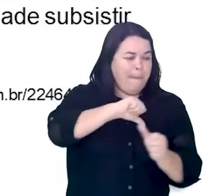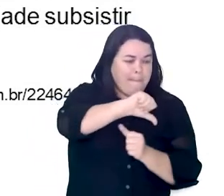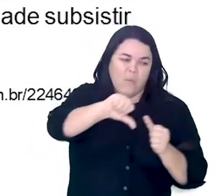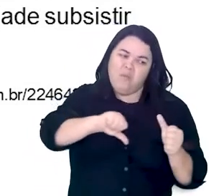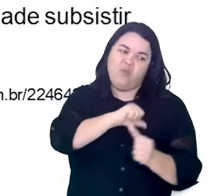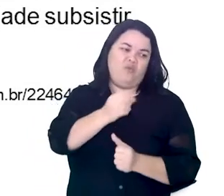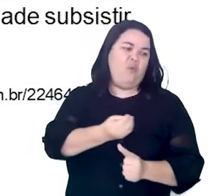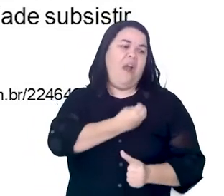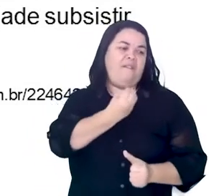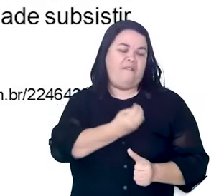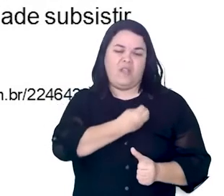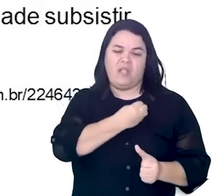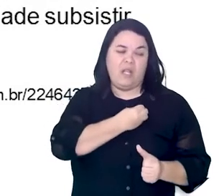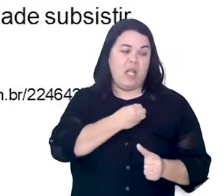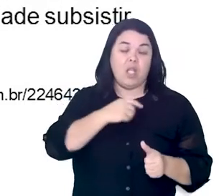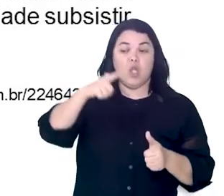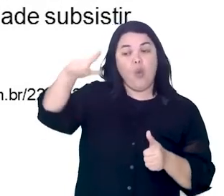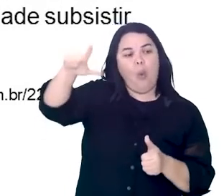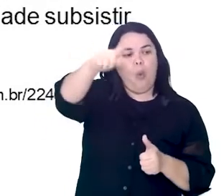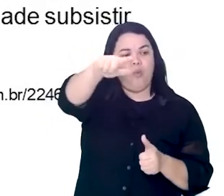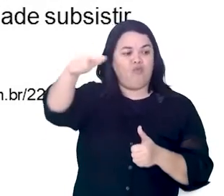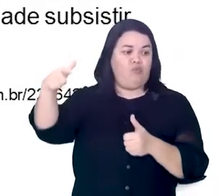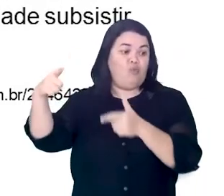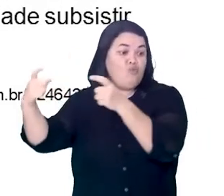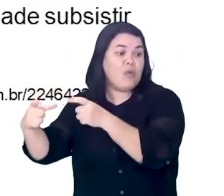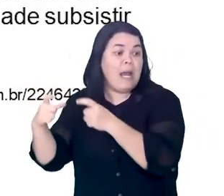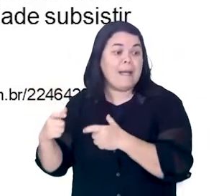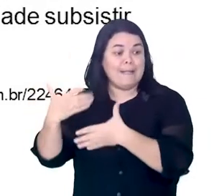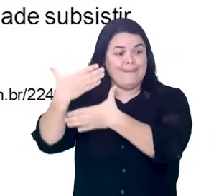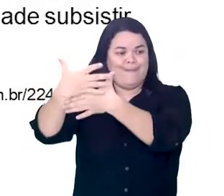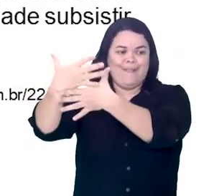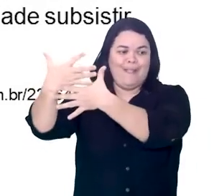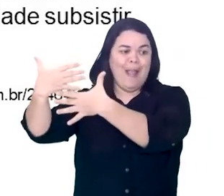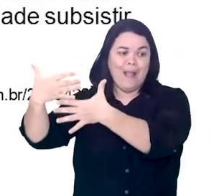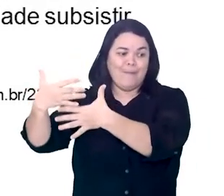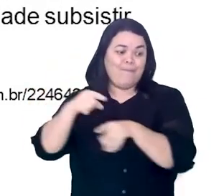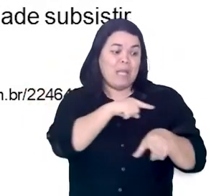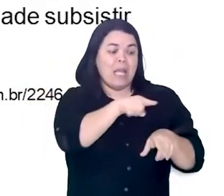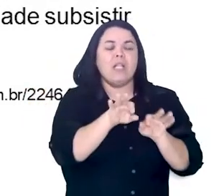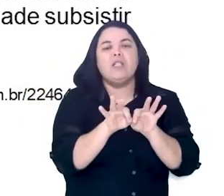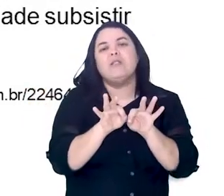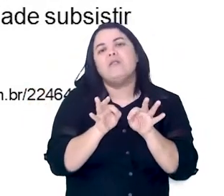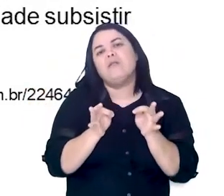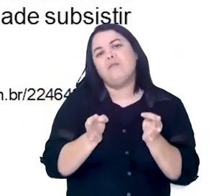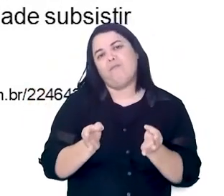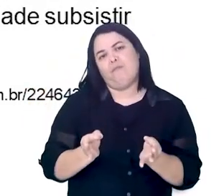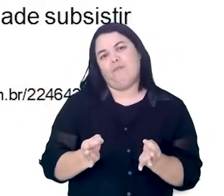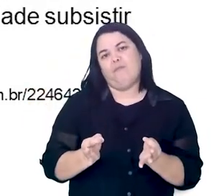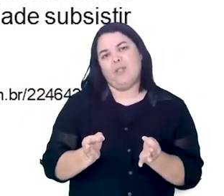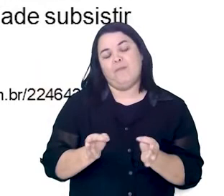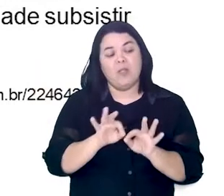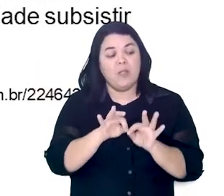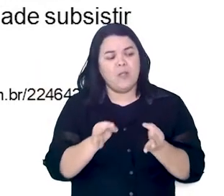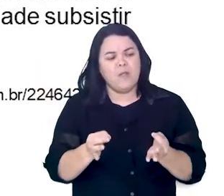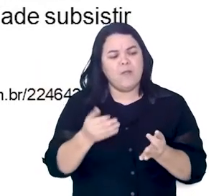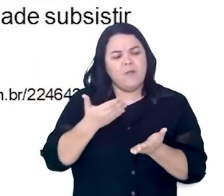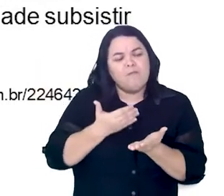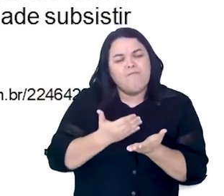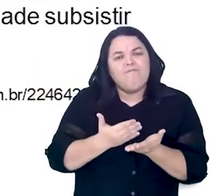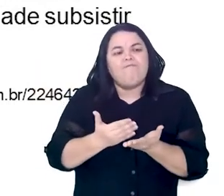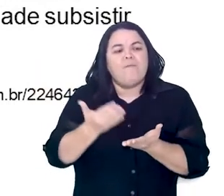ingerência do espírito humano e não haverem quase nada perdido de sua simplicidade primitiva.